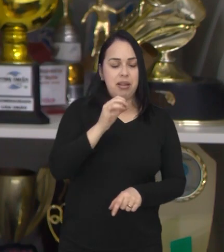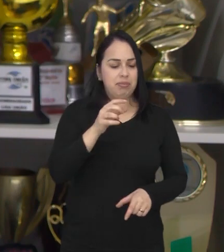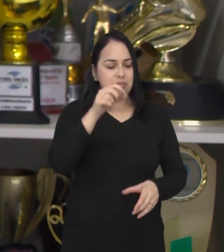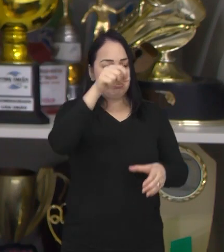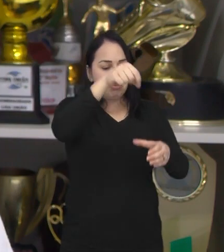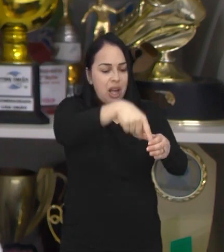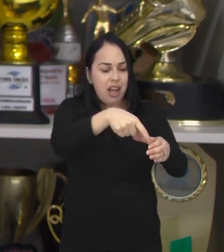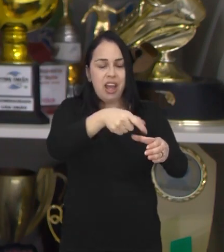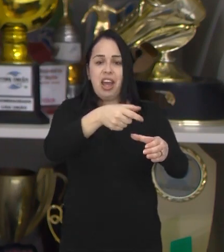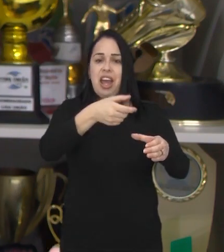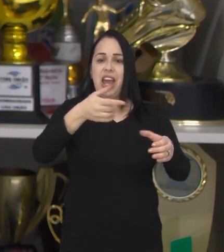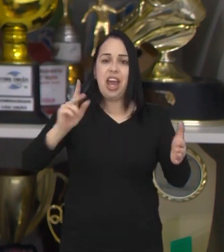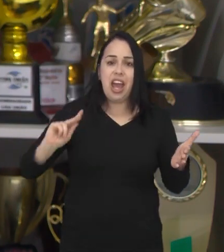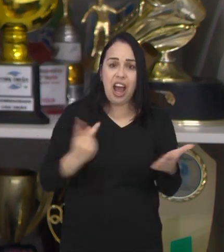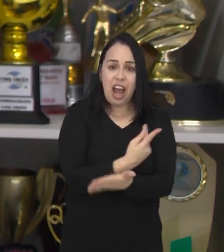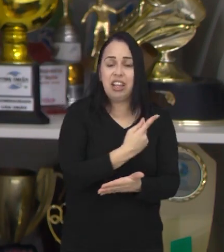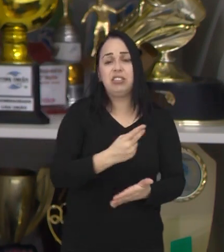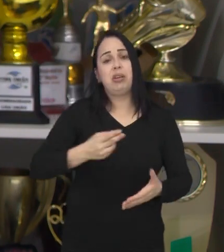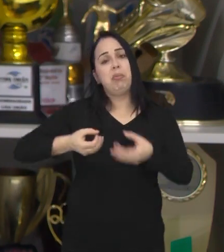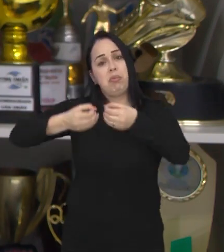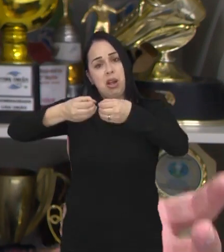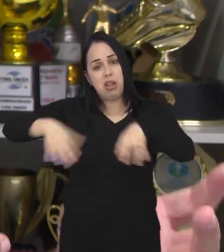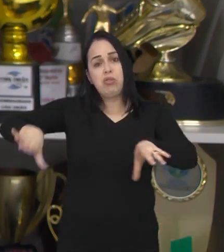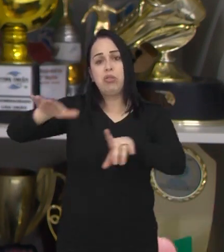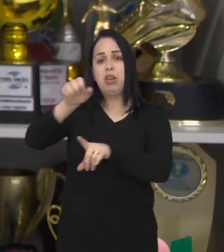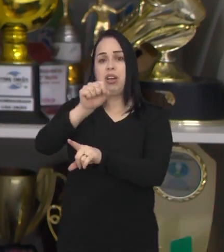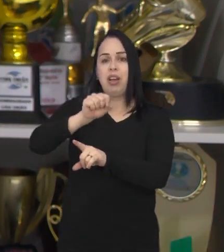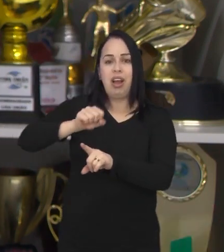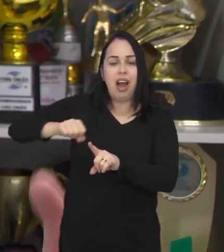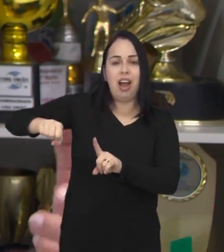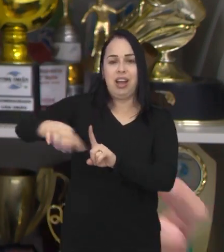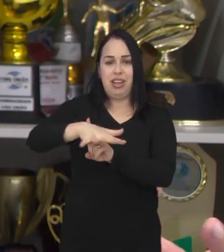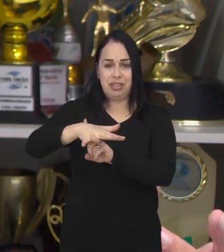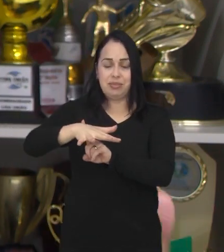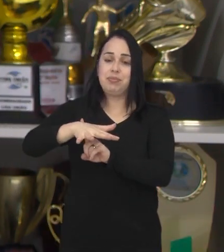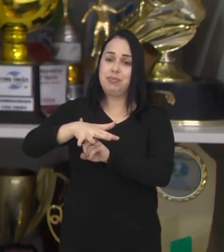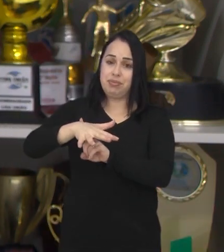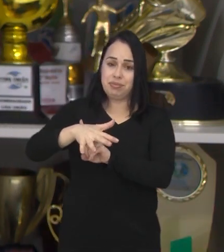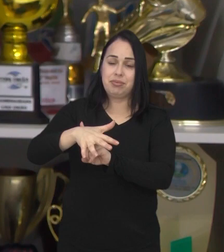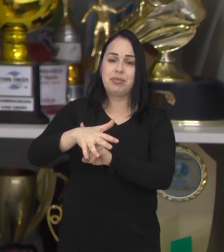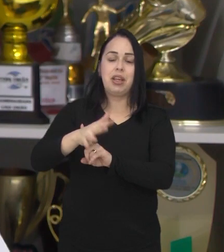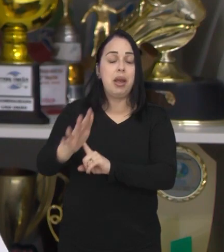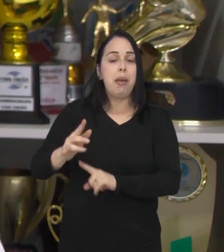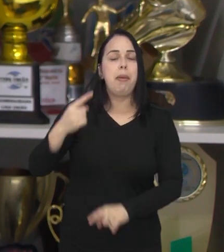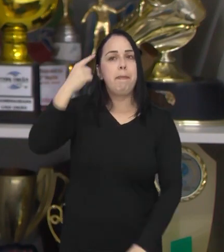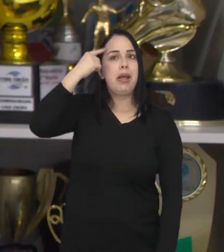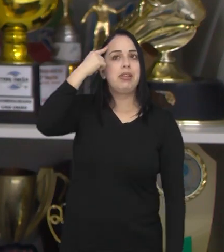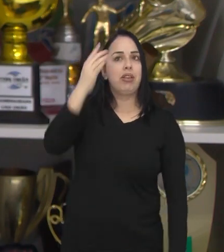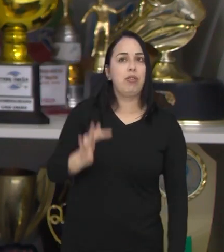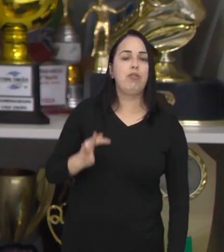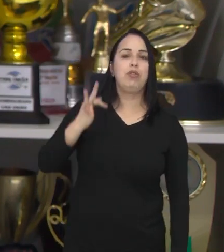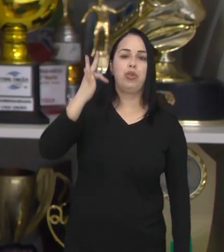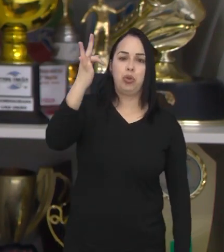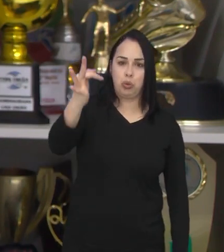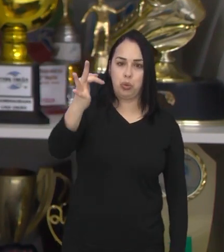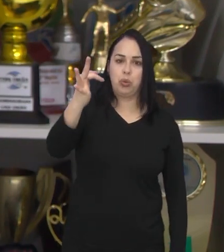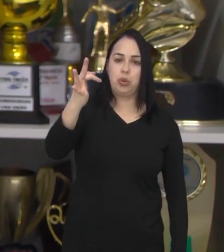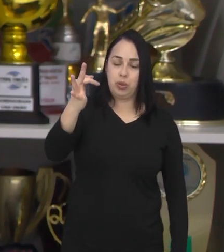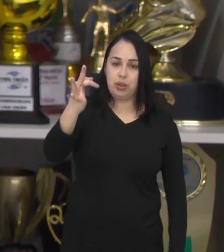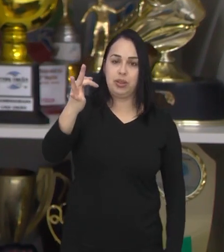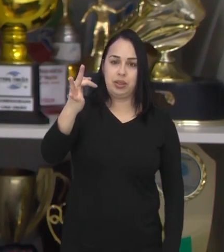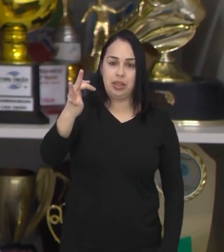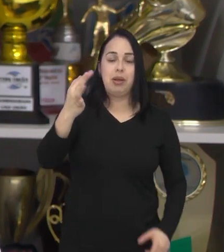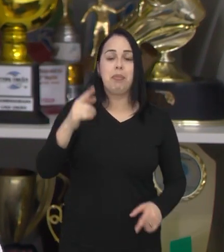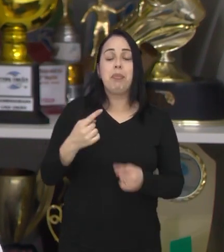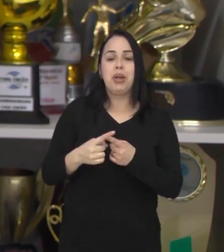o lixo que vai até o aterro, a questão ambiental, a questão de vida de aterro, para o futuro das nossas crianças.